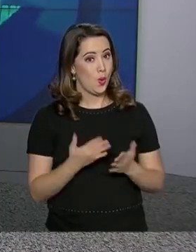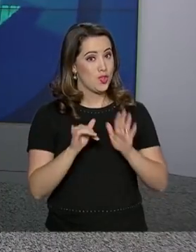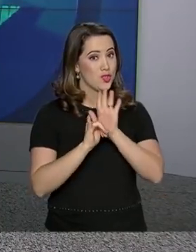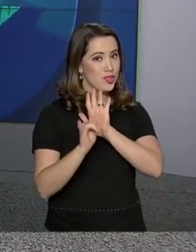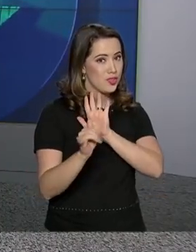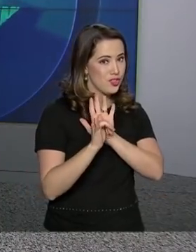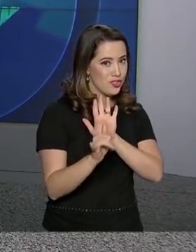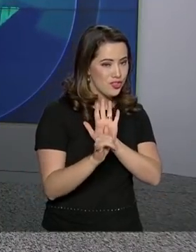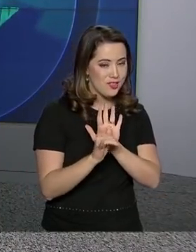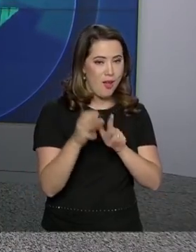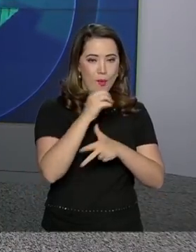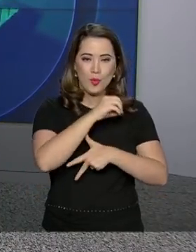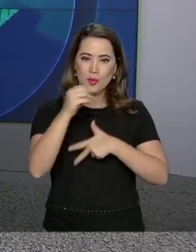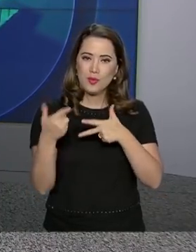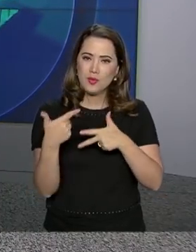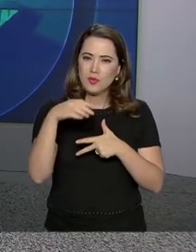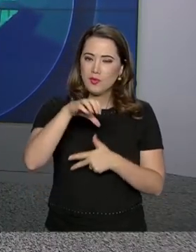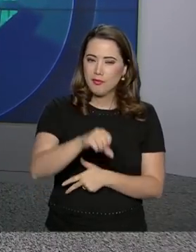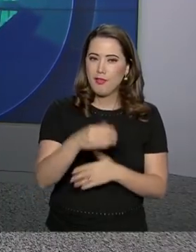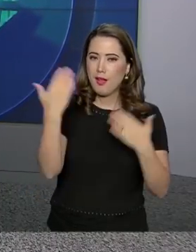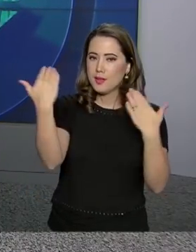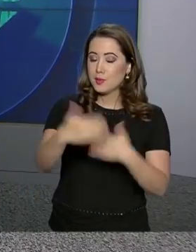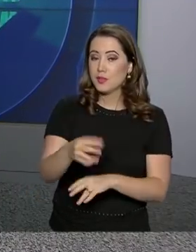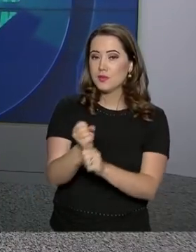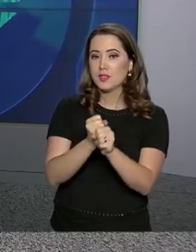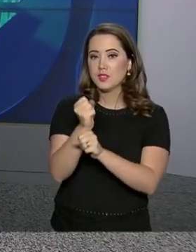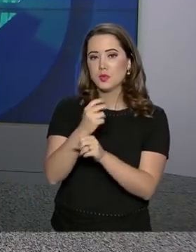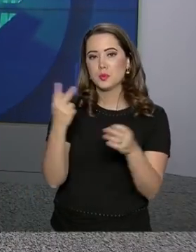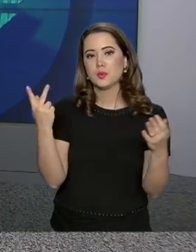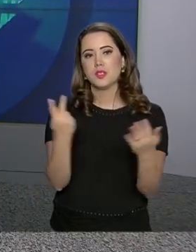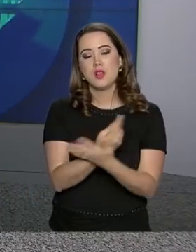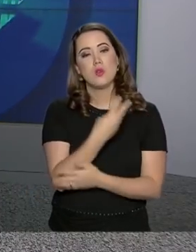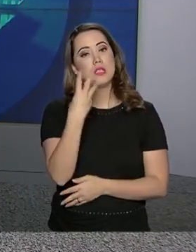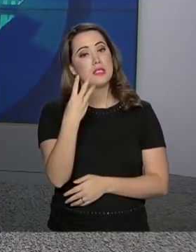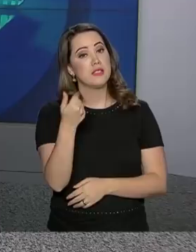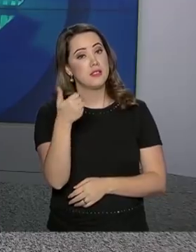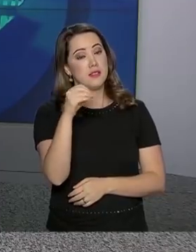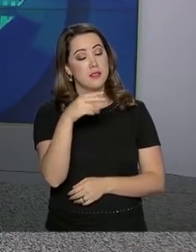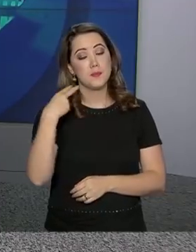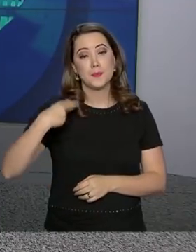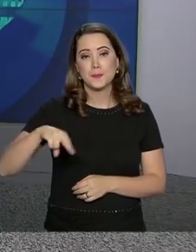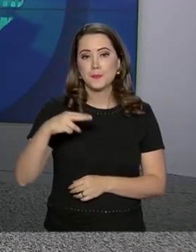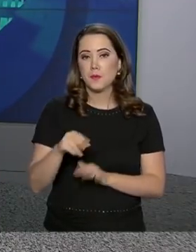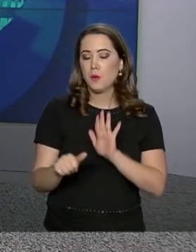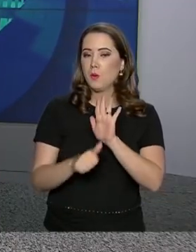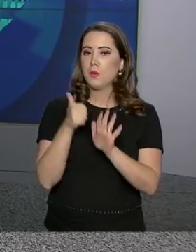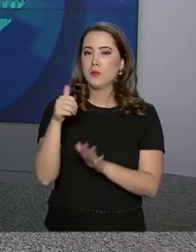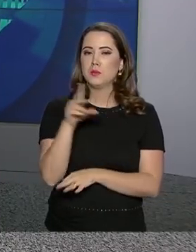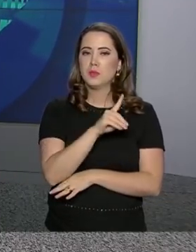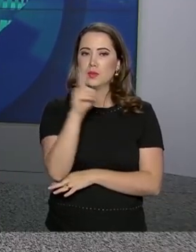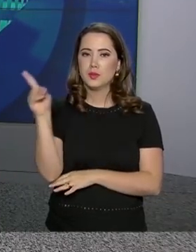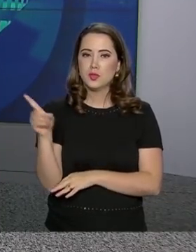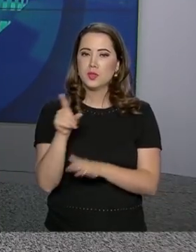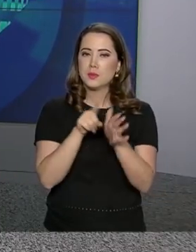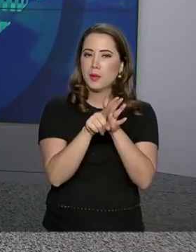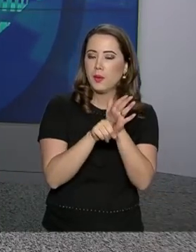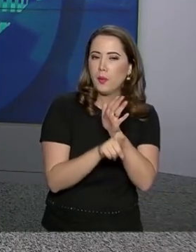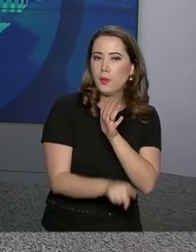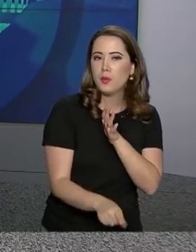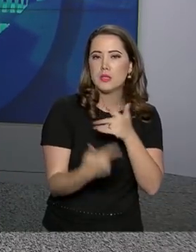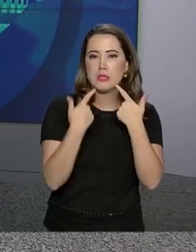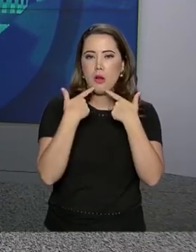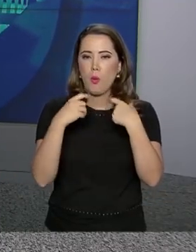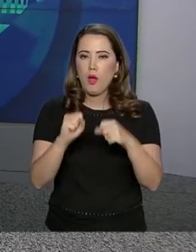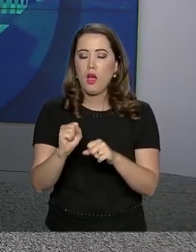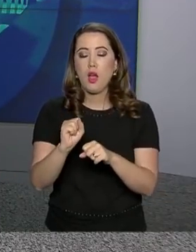Enem 2019. As provas este ano vão ser nos dias 3 e 10 de novembro. No primeiro dia as questões são de linguagens,